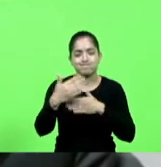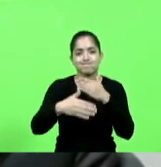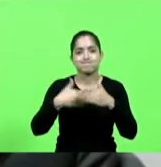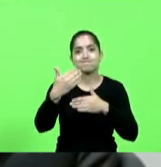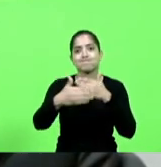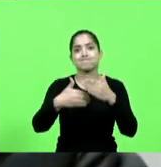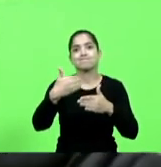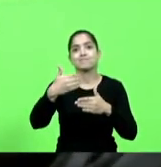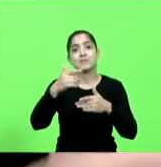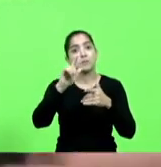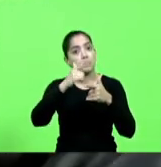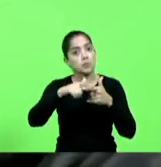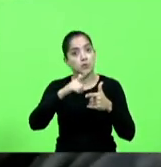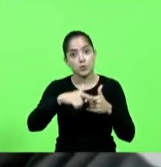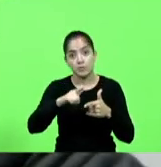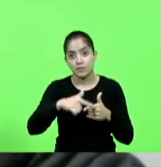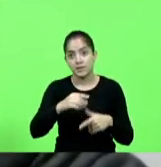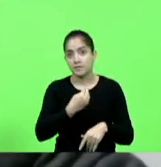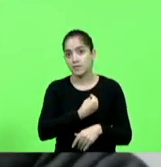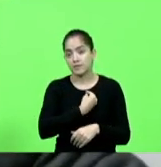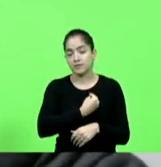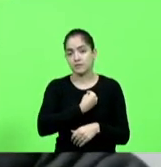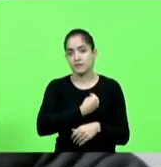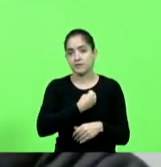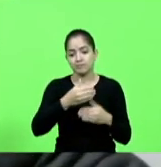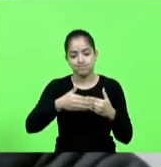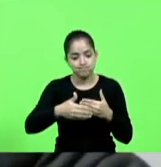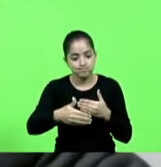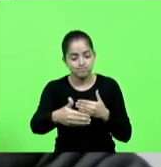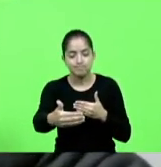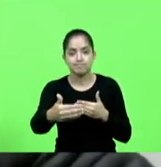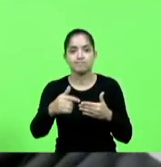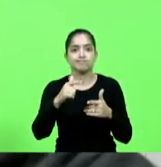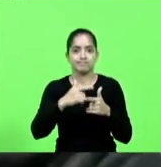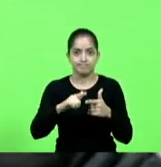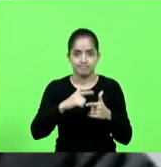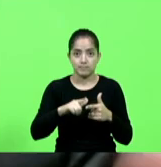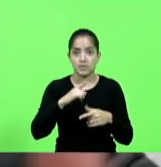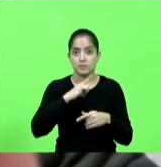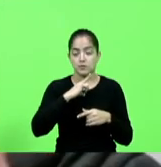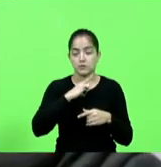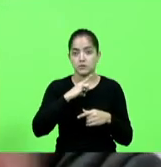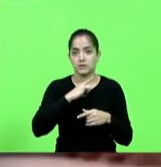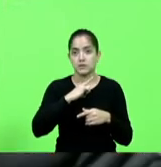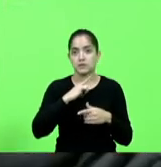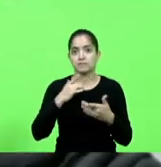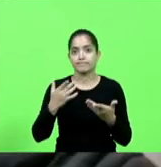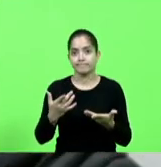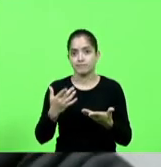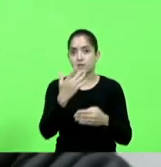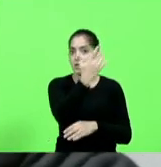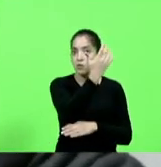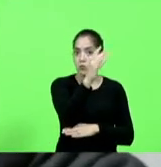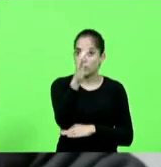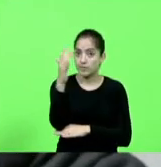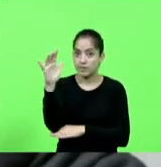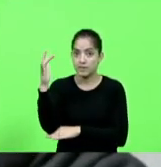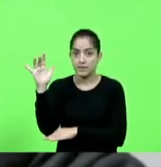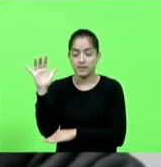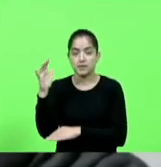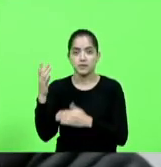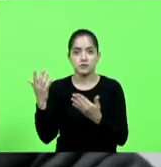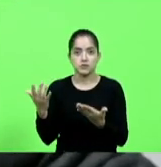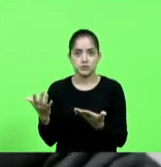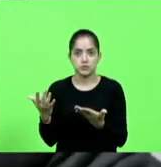para a vida das pessoas e para o ambiente ao qual